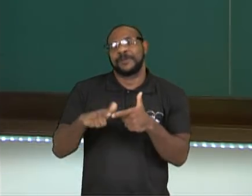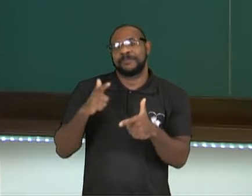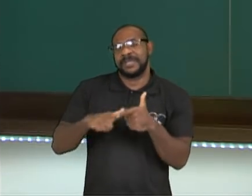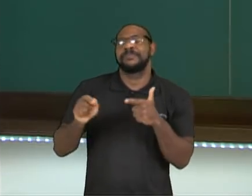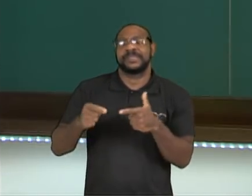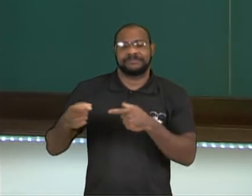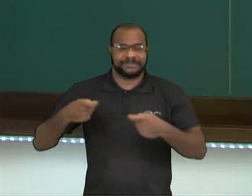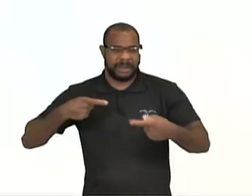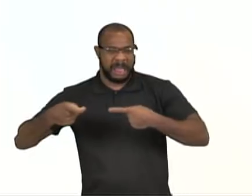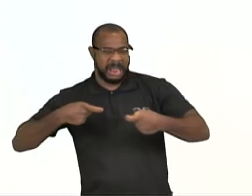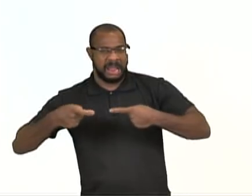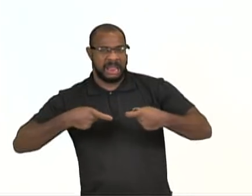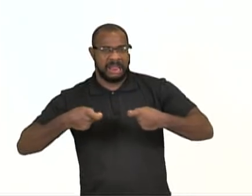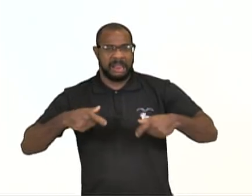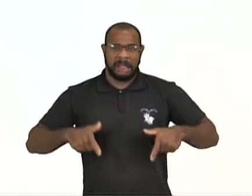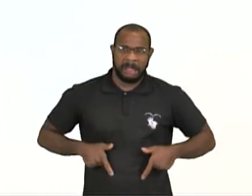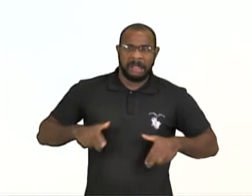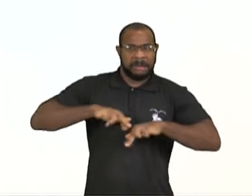armados.